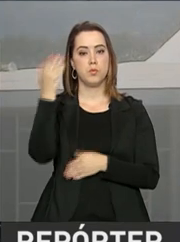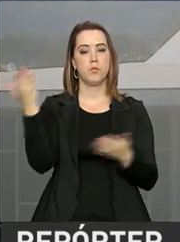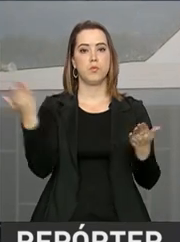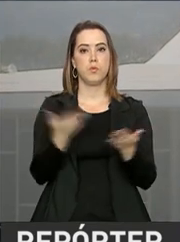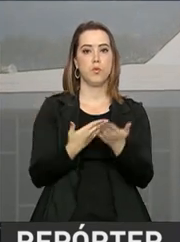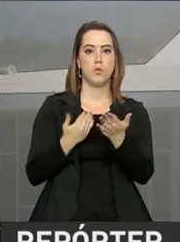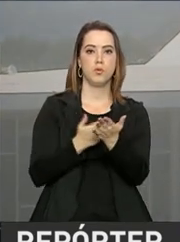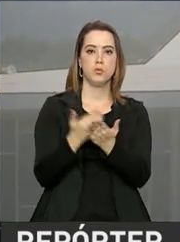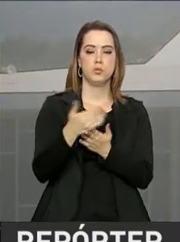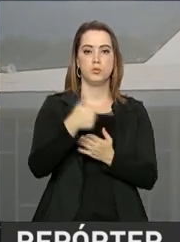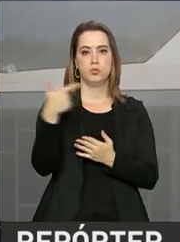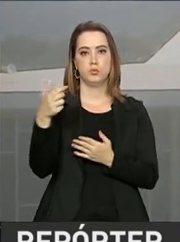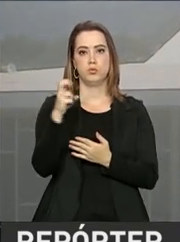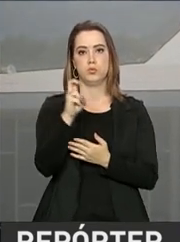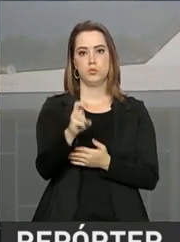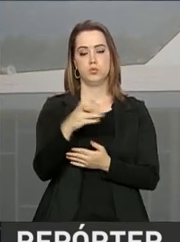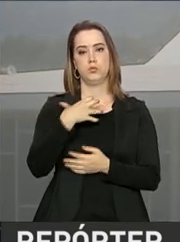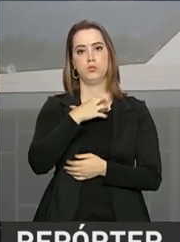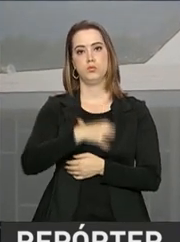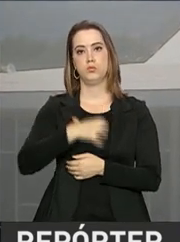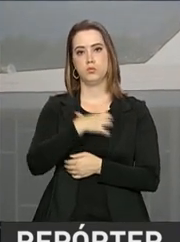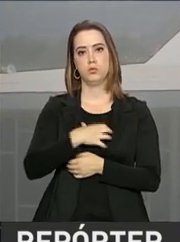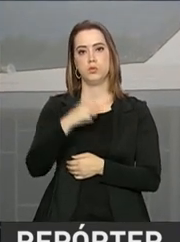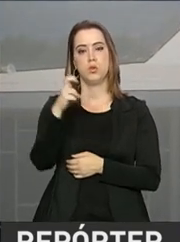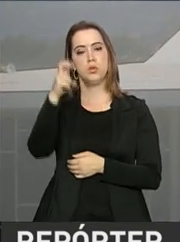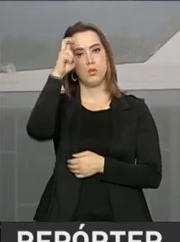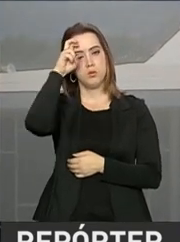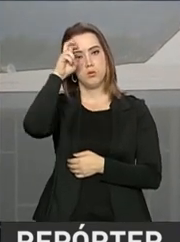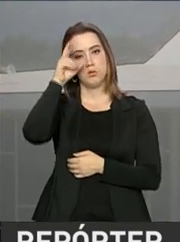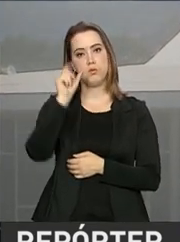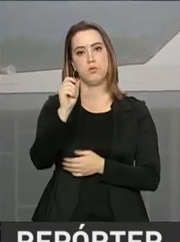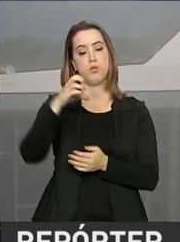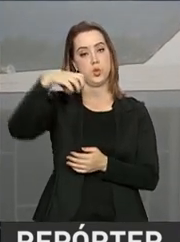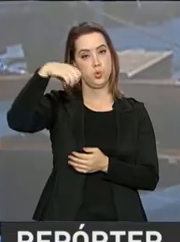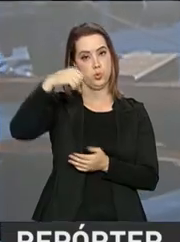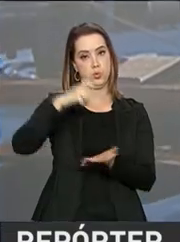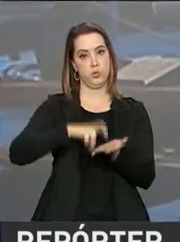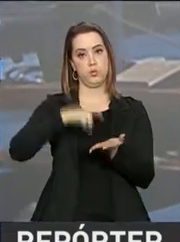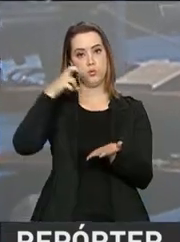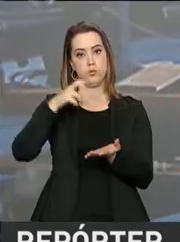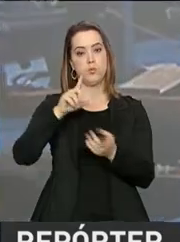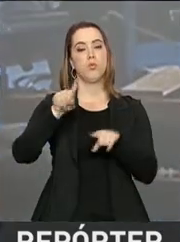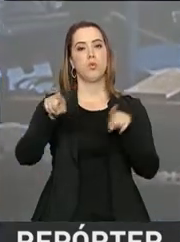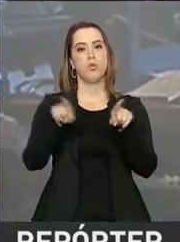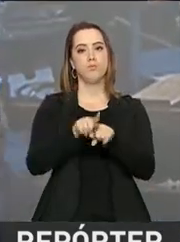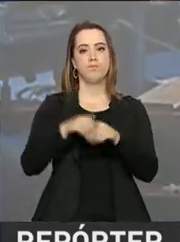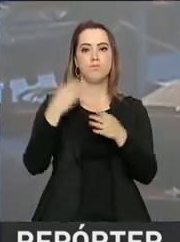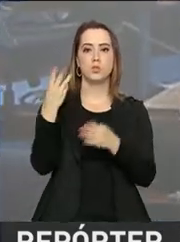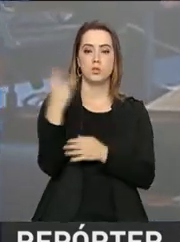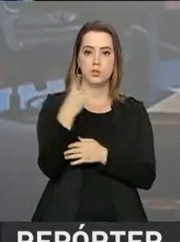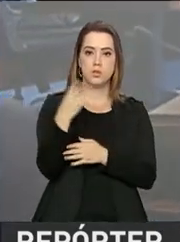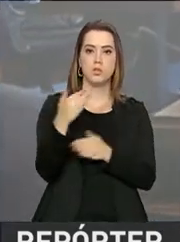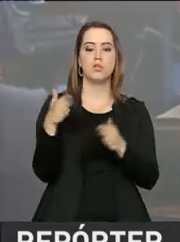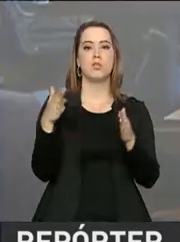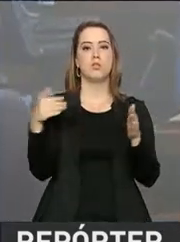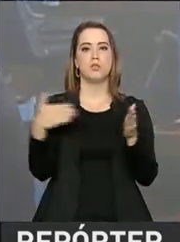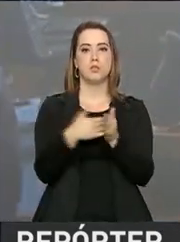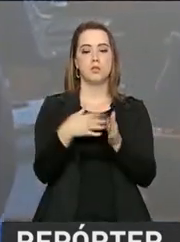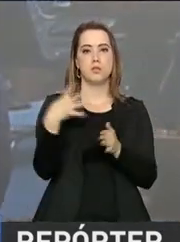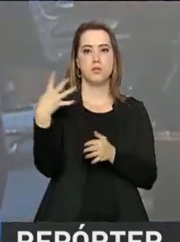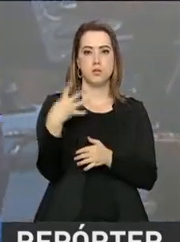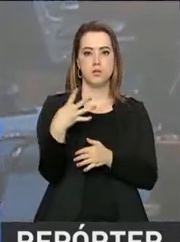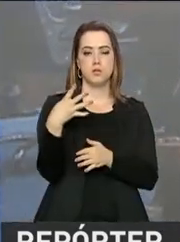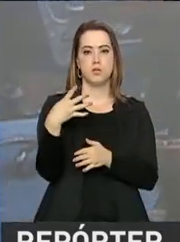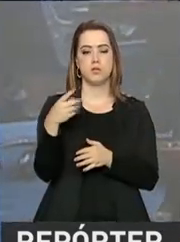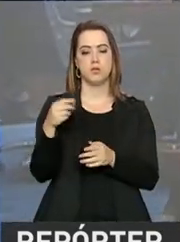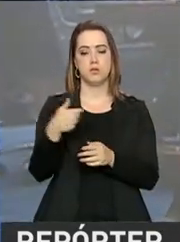começa no dia 25 de agosto, uma quinta-feira, às 9 da manhã, e terá pausas das 13 às 14 e